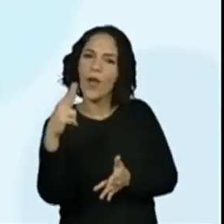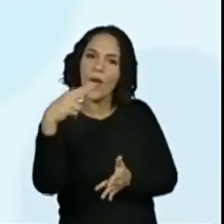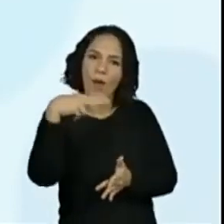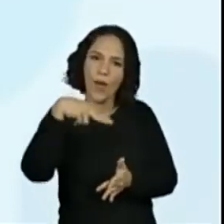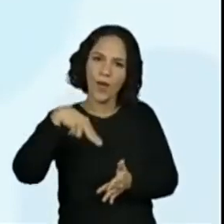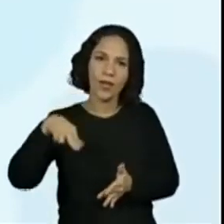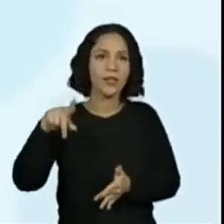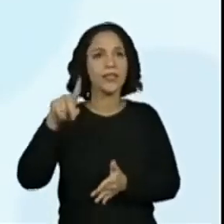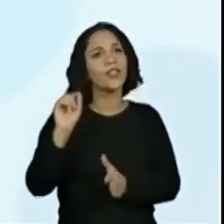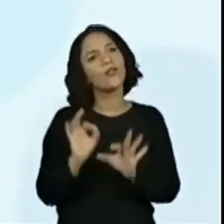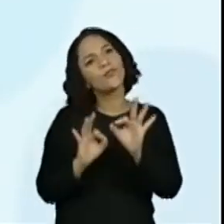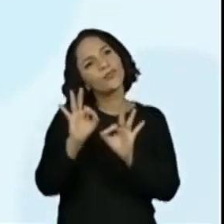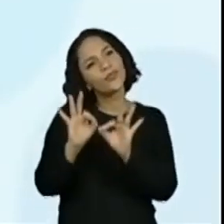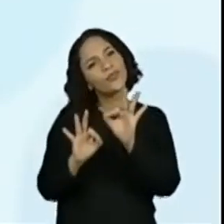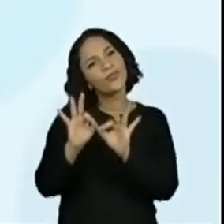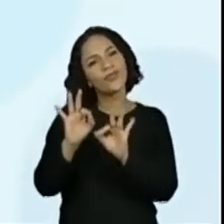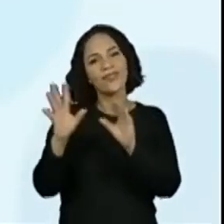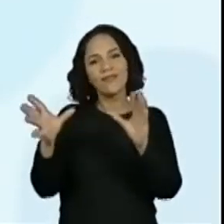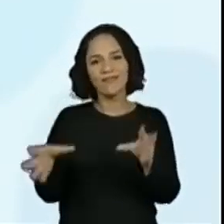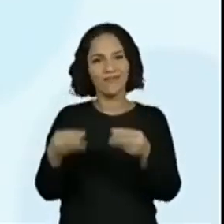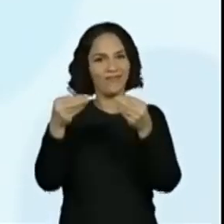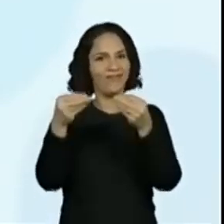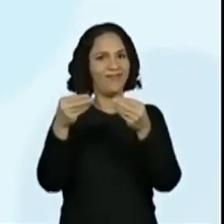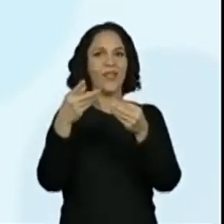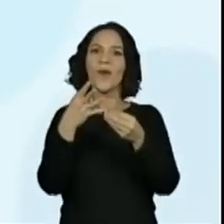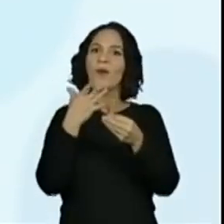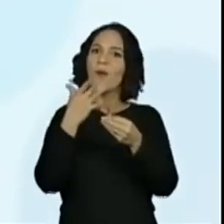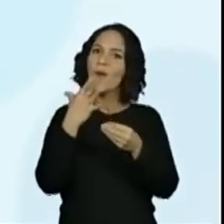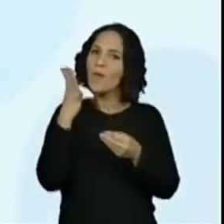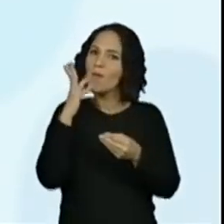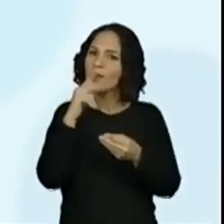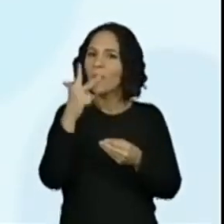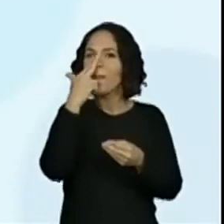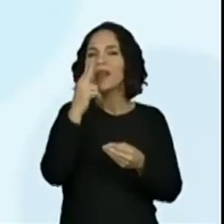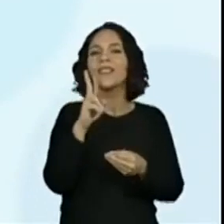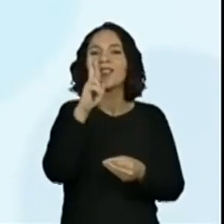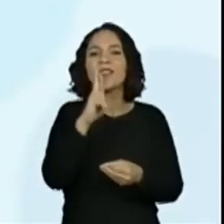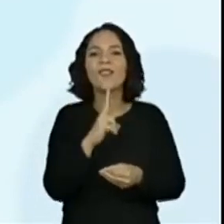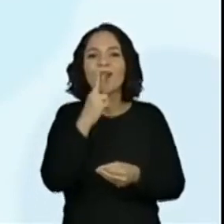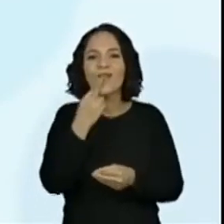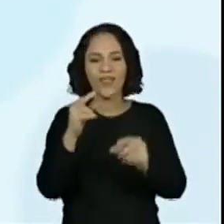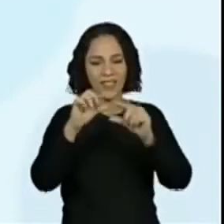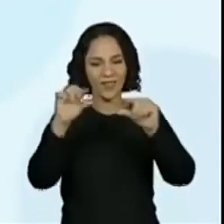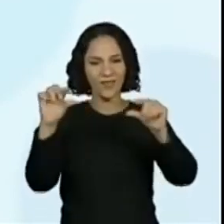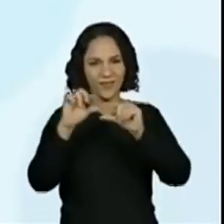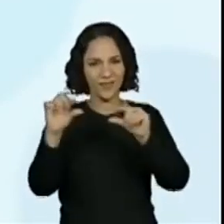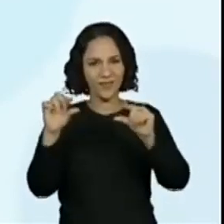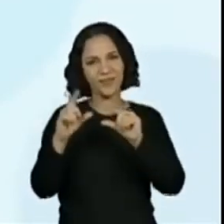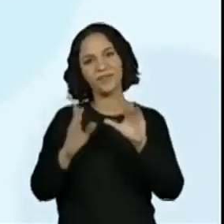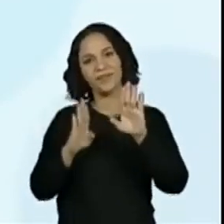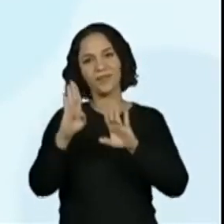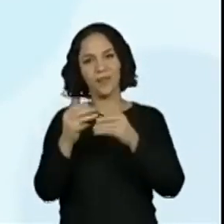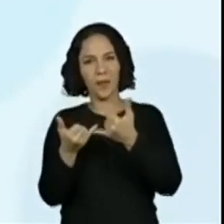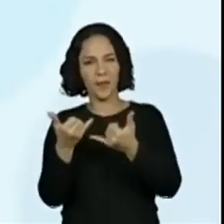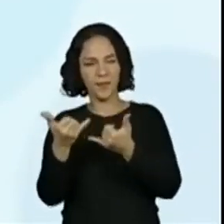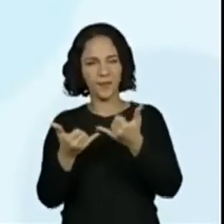Aqui a professora resolveu dar uma cor. Simular que estão os palitinhos de sorvete. Para a gente poder brincar um pouquinho com a animação.